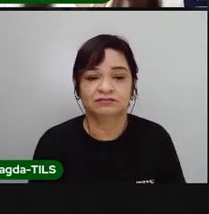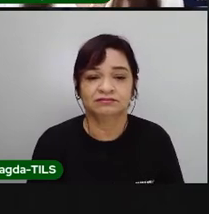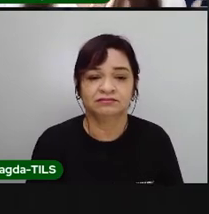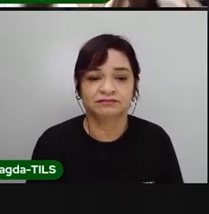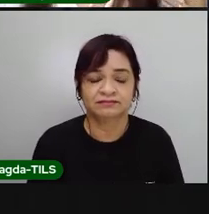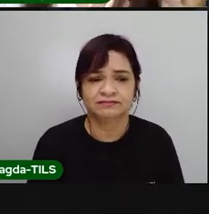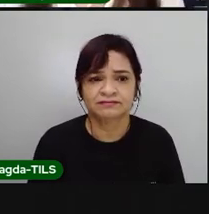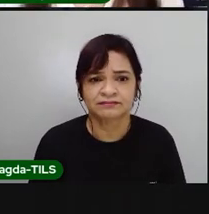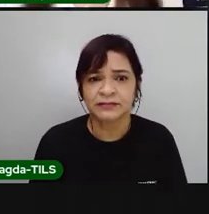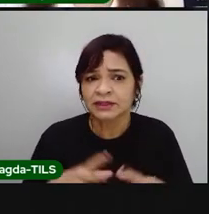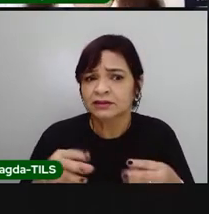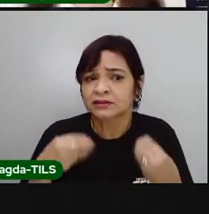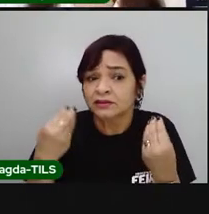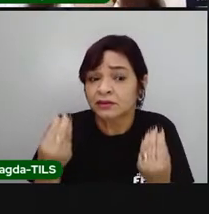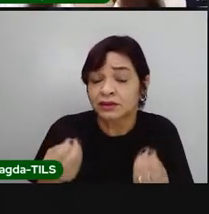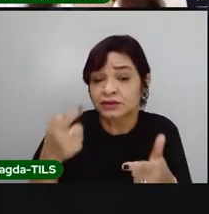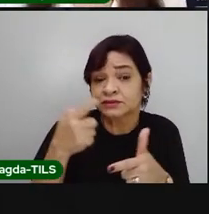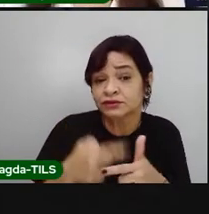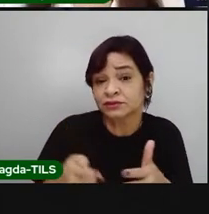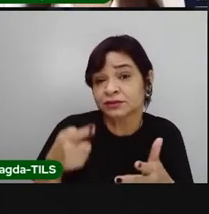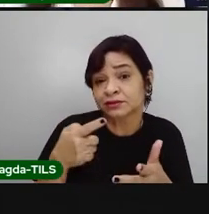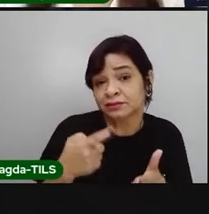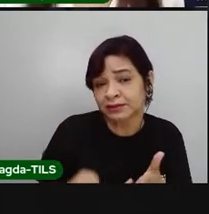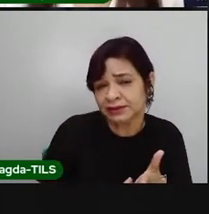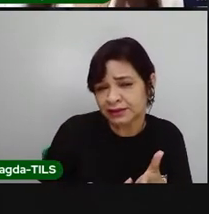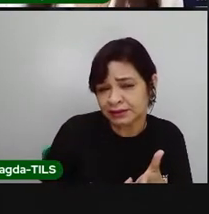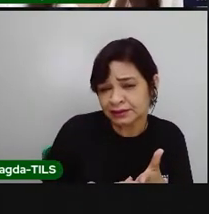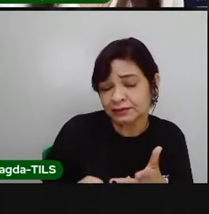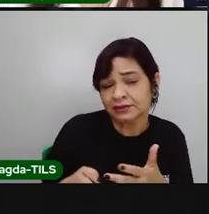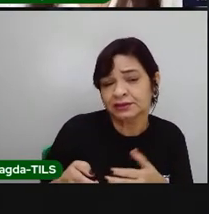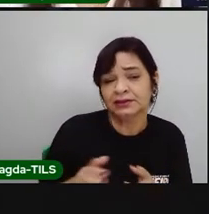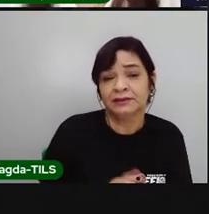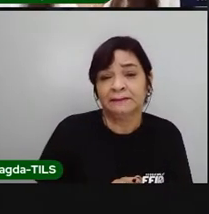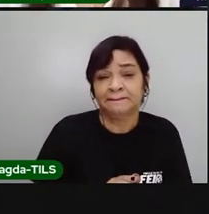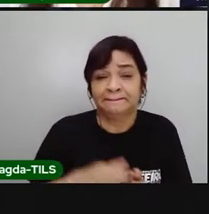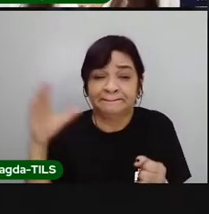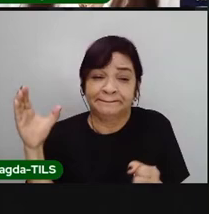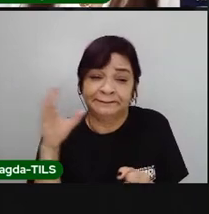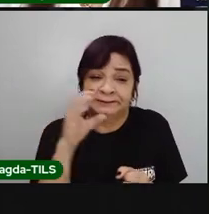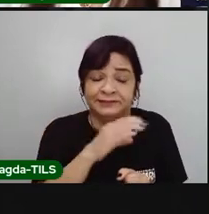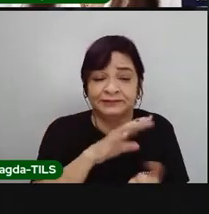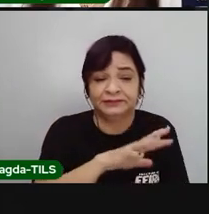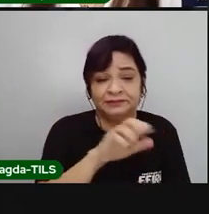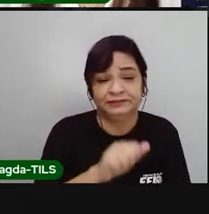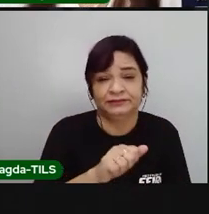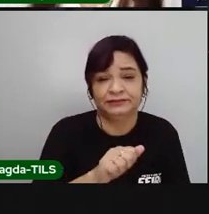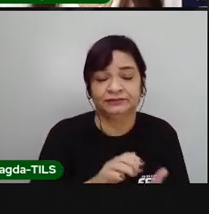E quais são as consequências dessa intensificação nesse processo? Vamos ver agora.